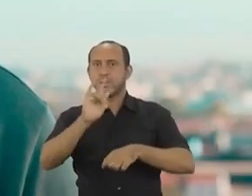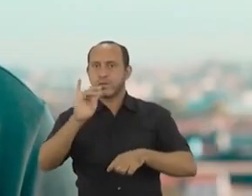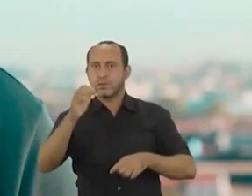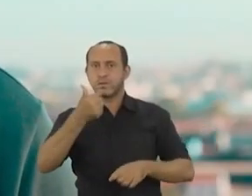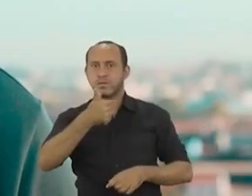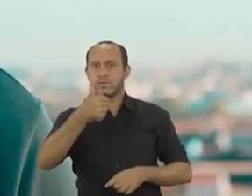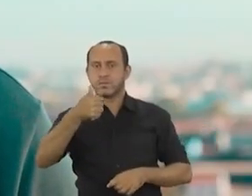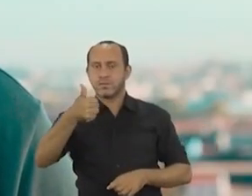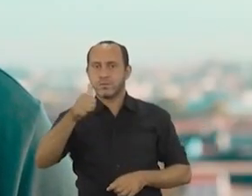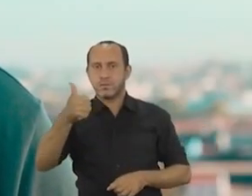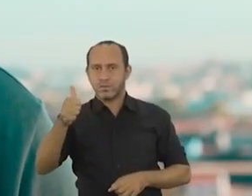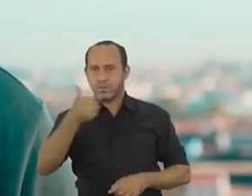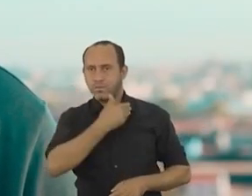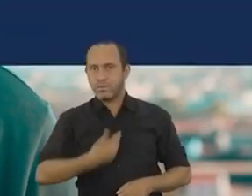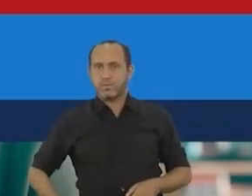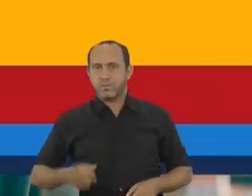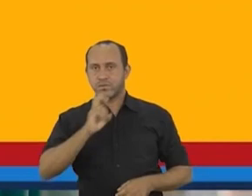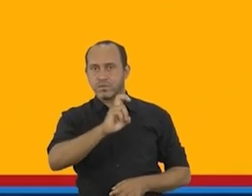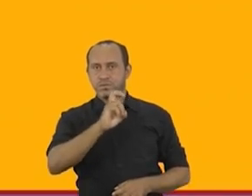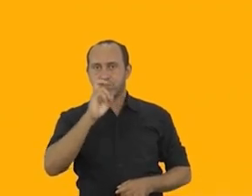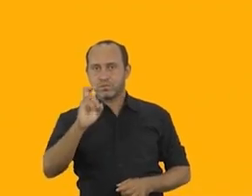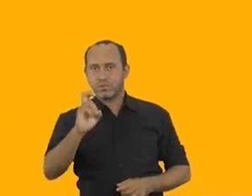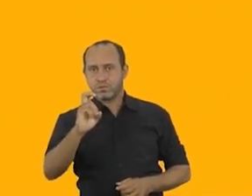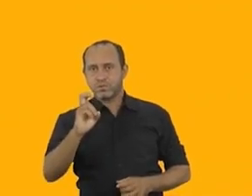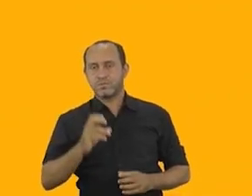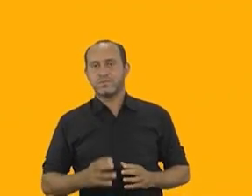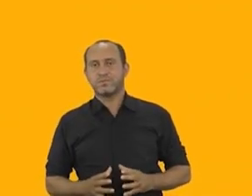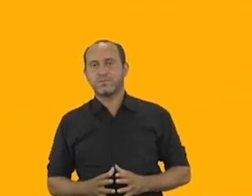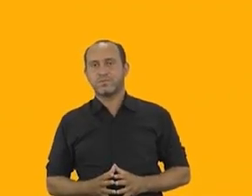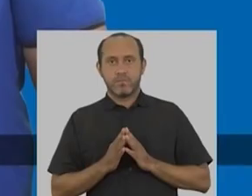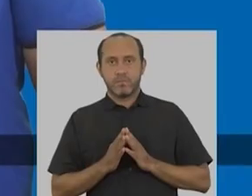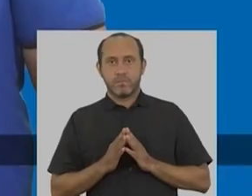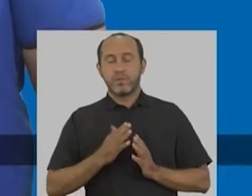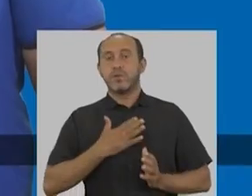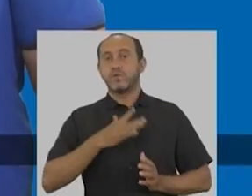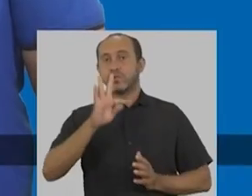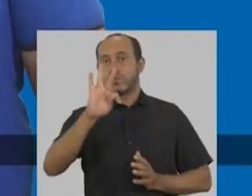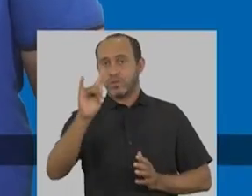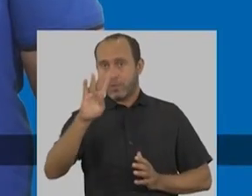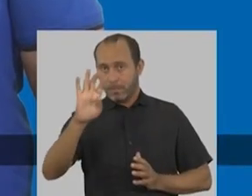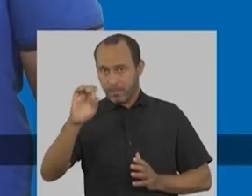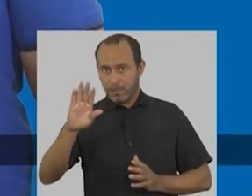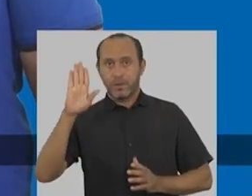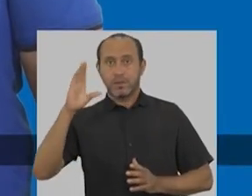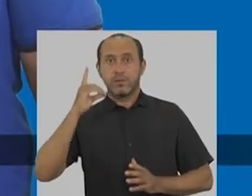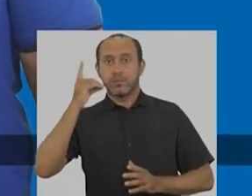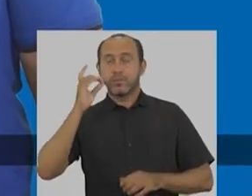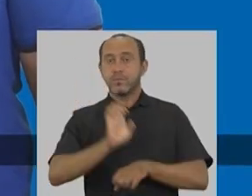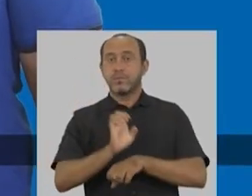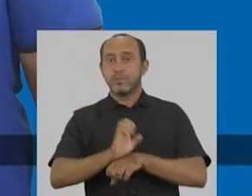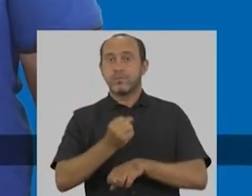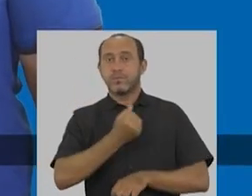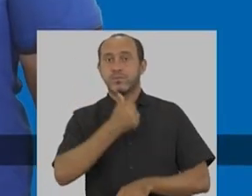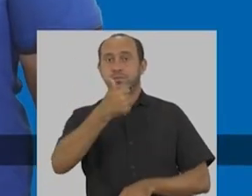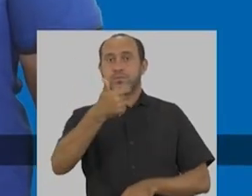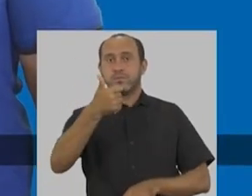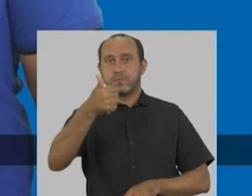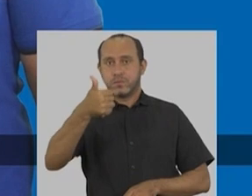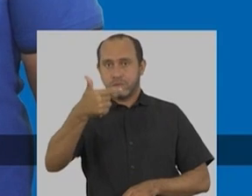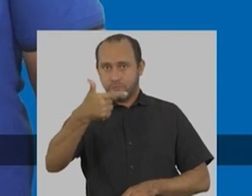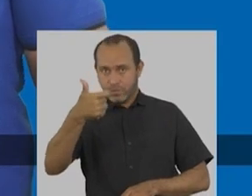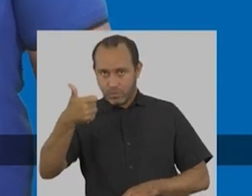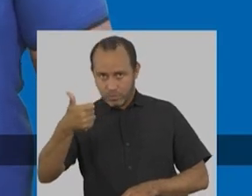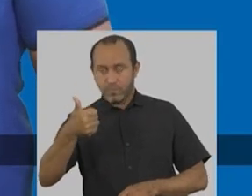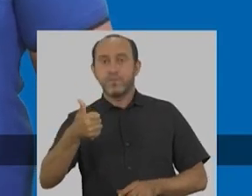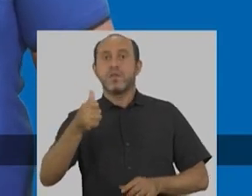Garibaldi, 1211. Fábio, governador, 55. Eu sou Tião Bila, candidato a deputado estadual, com o número 1221,